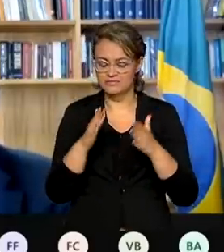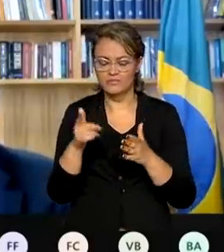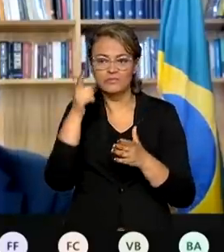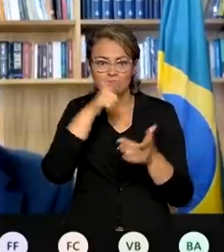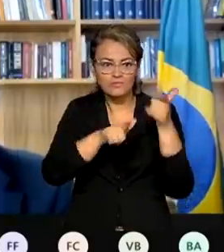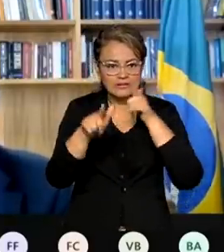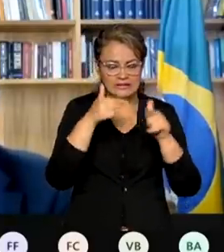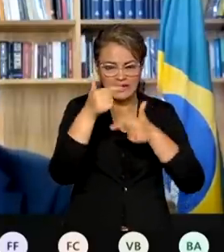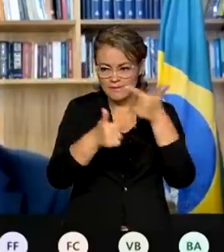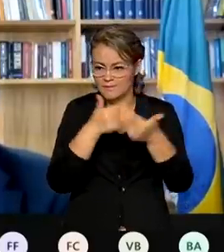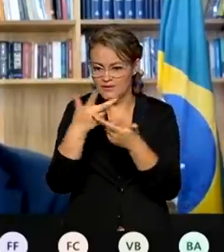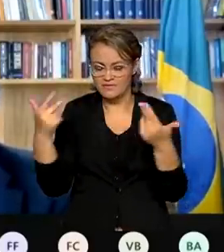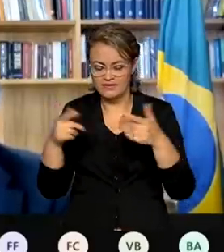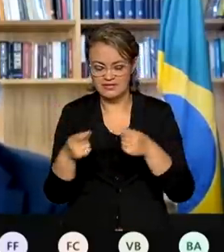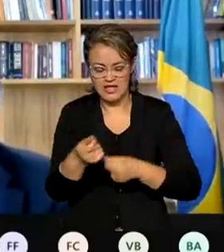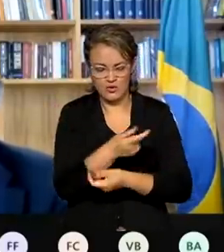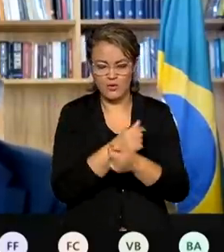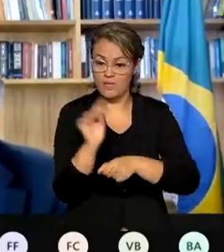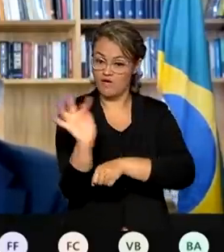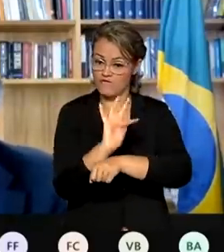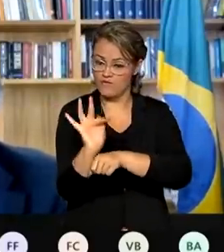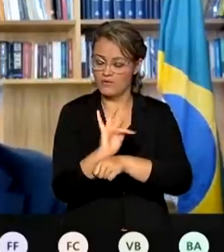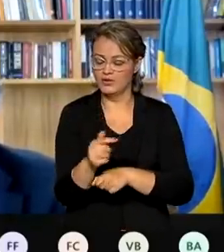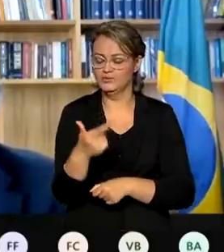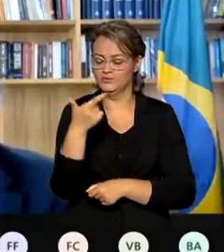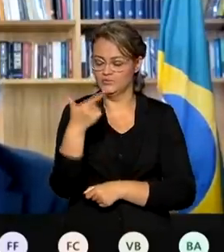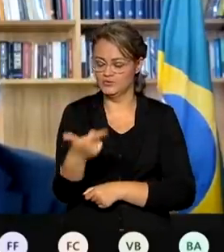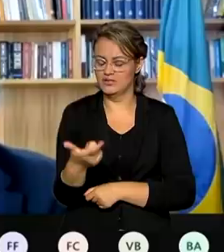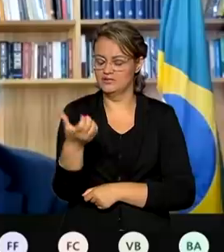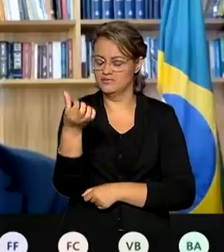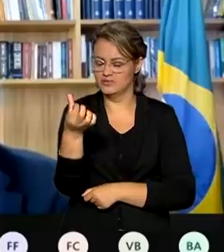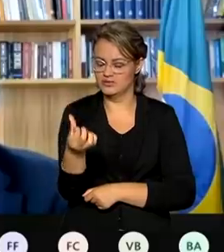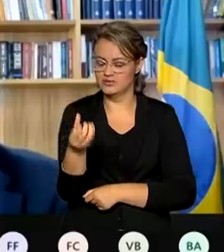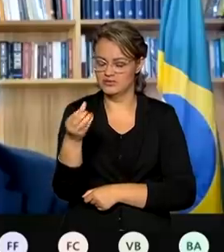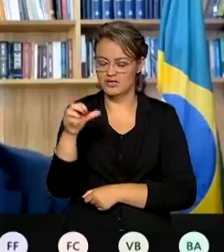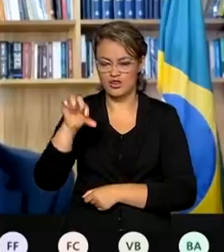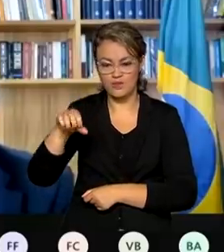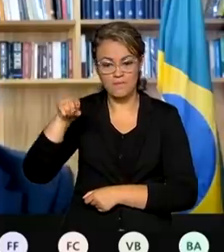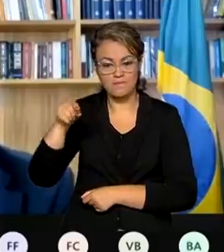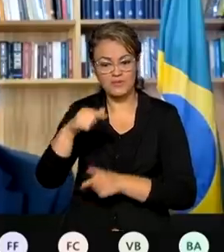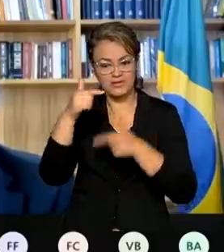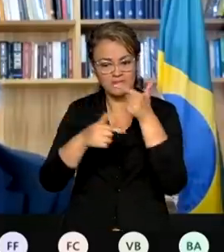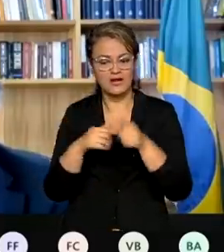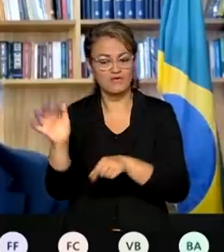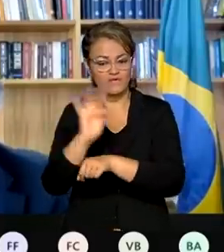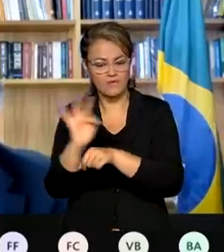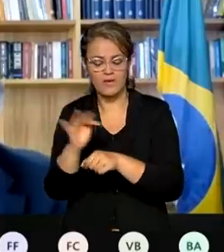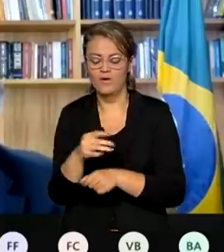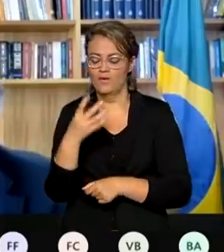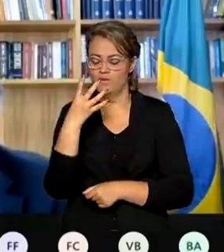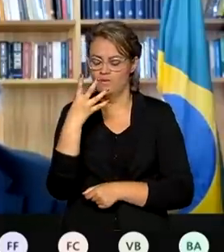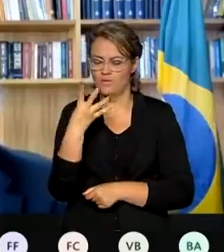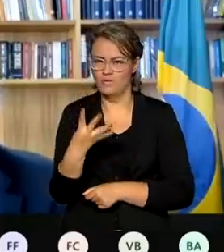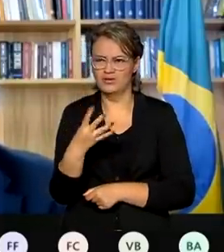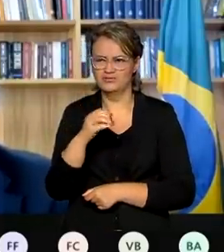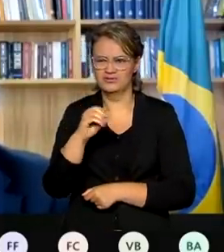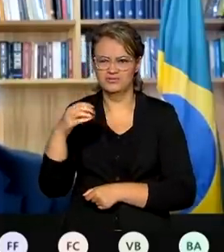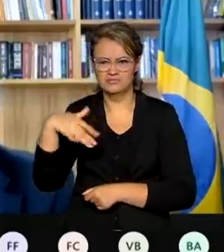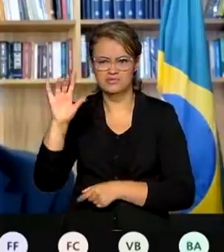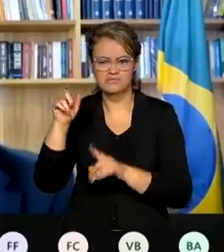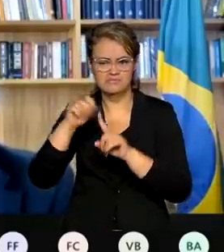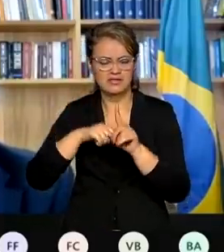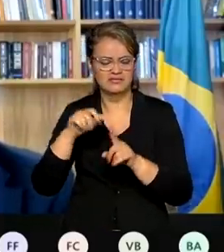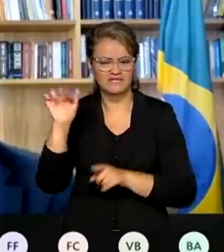empregos na economia formal, 260 mil novos empregos em janeiro, 403 mil novos empregos em